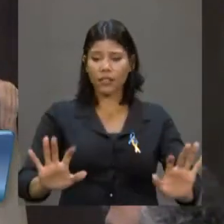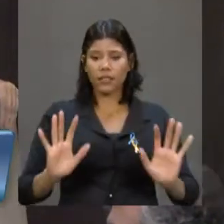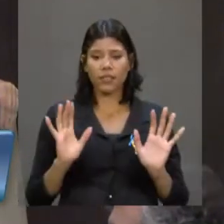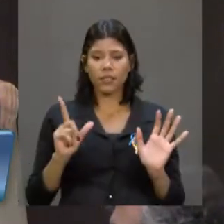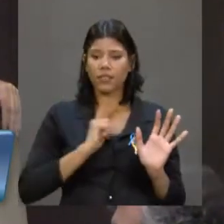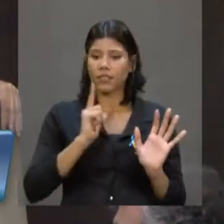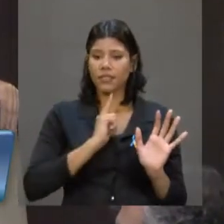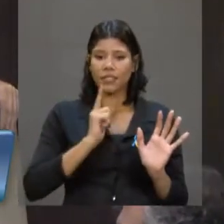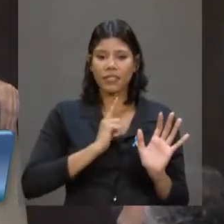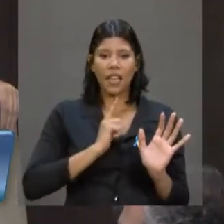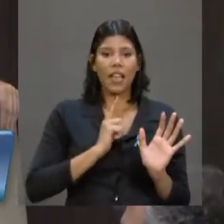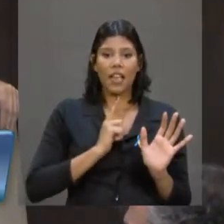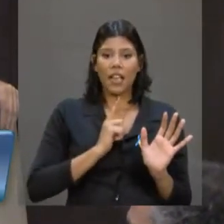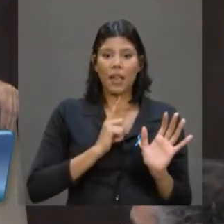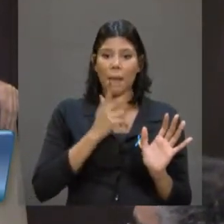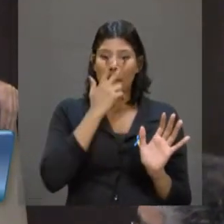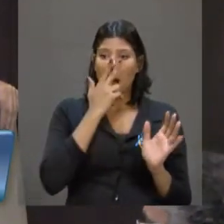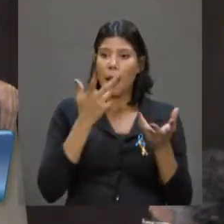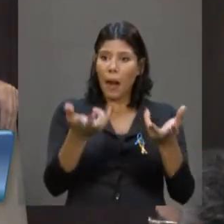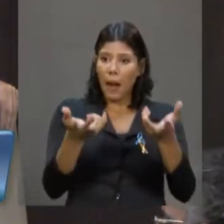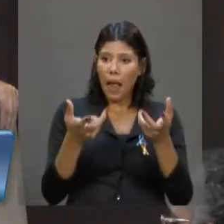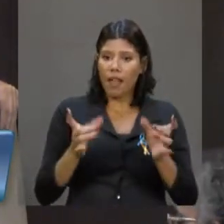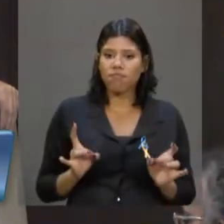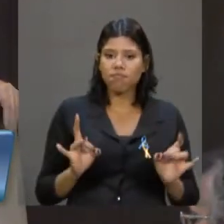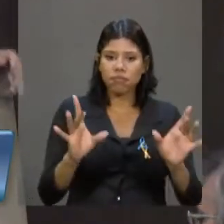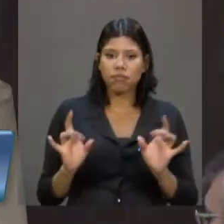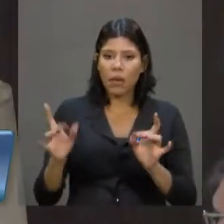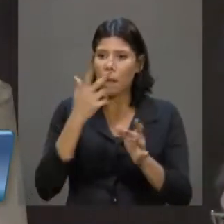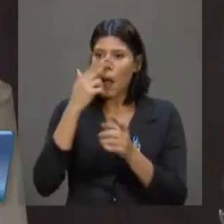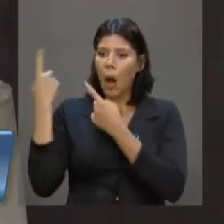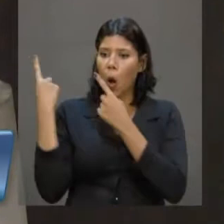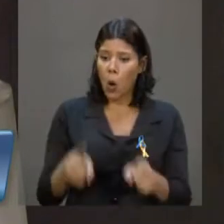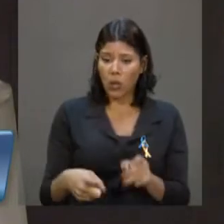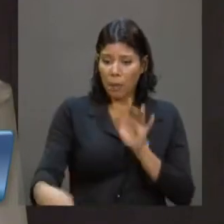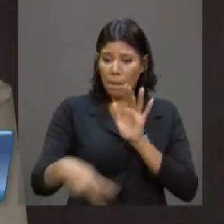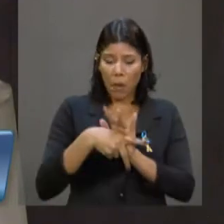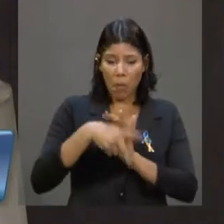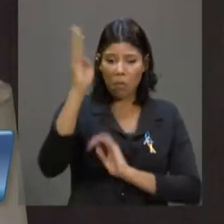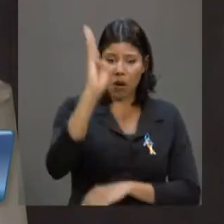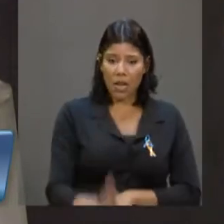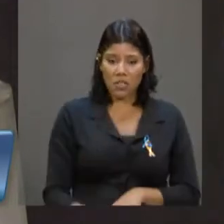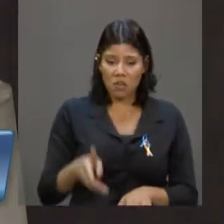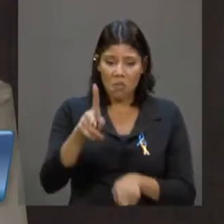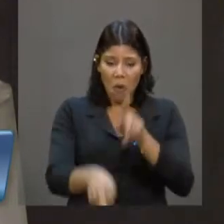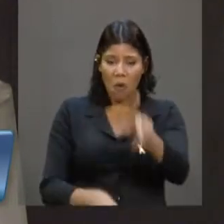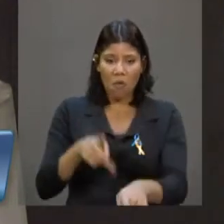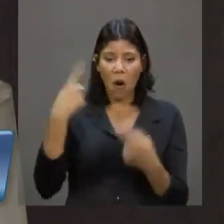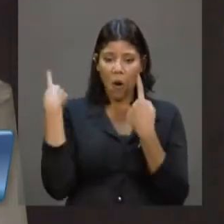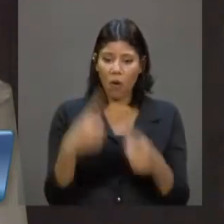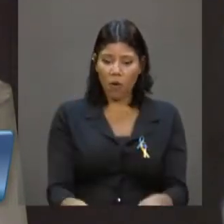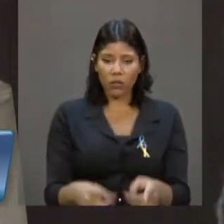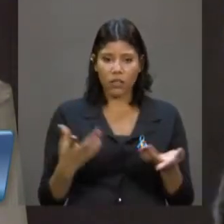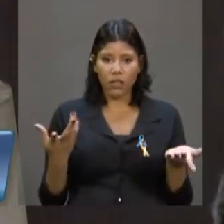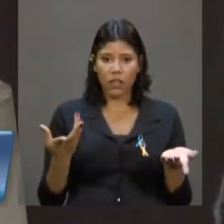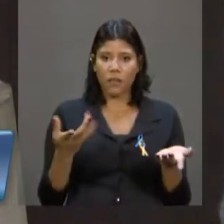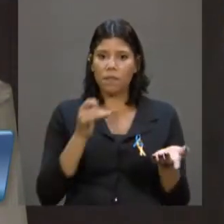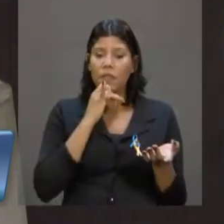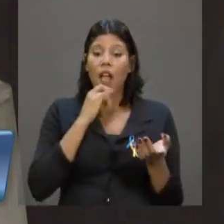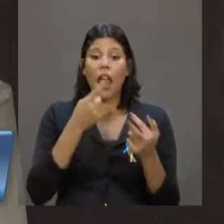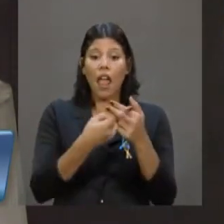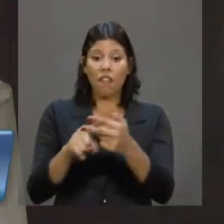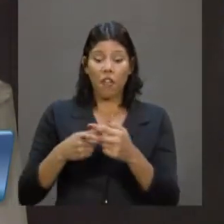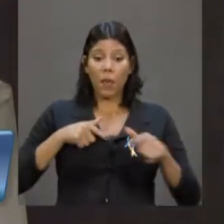tem uma agenda para o mercado tão violenta e agressiva que ele é contra o seu próprio povo. Reforma trabalhista, antes a